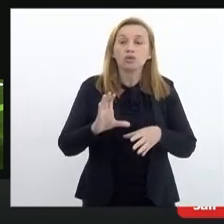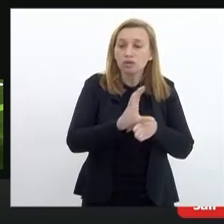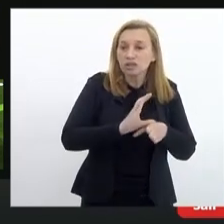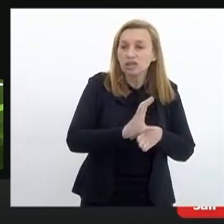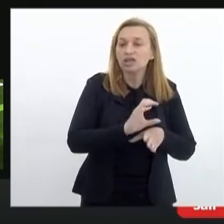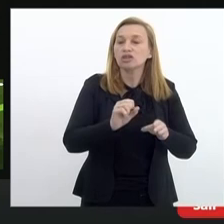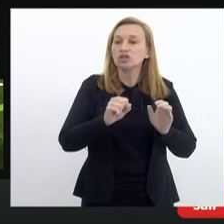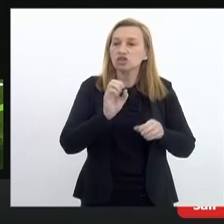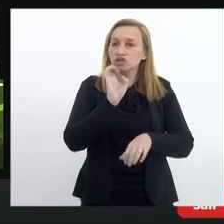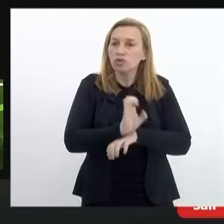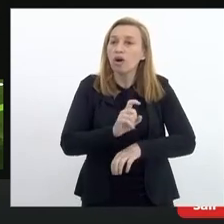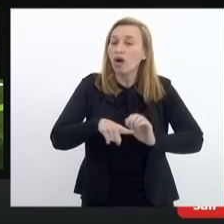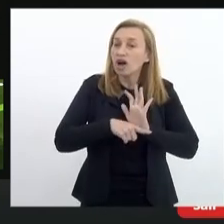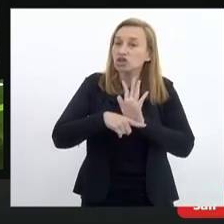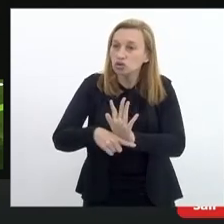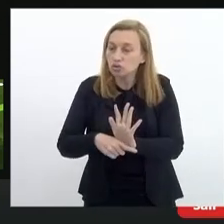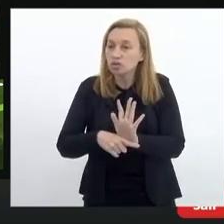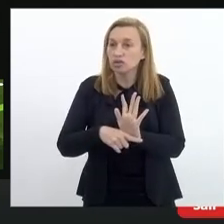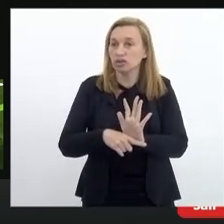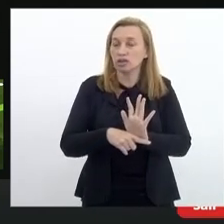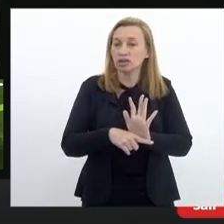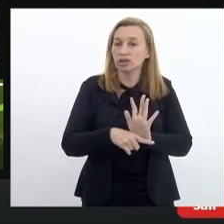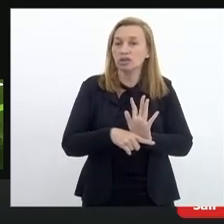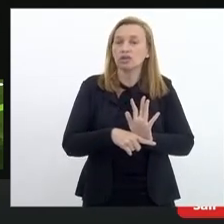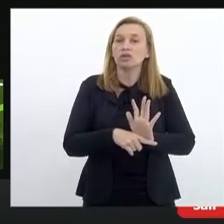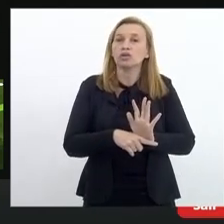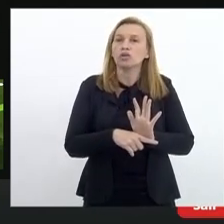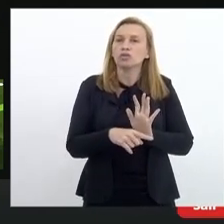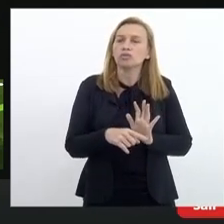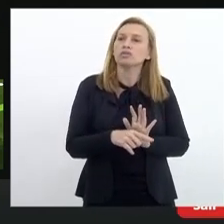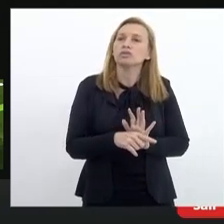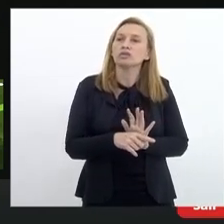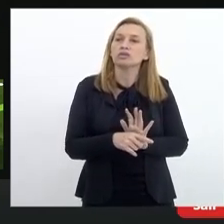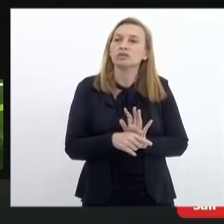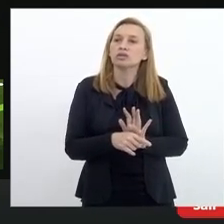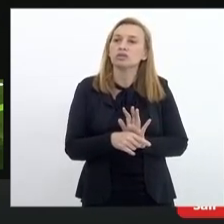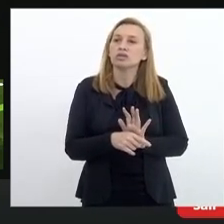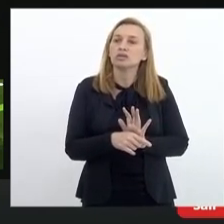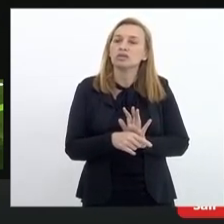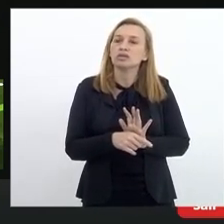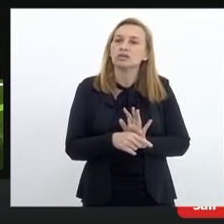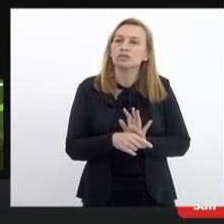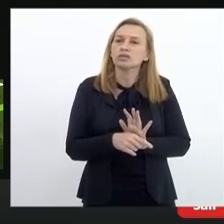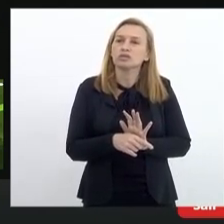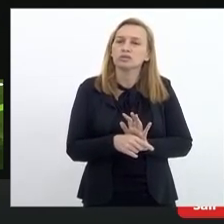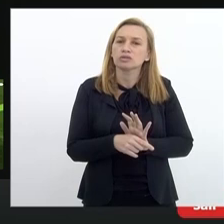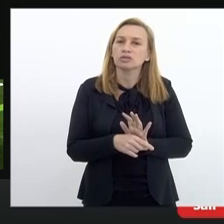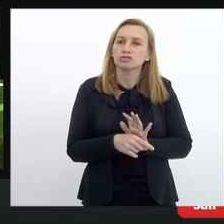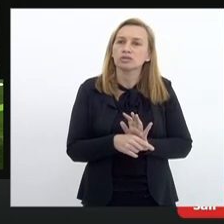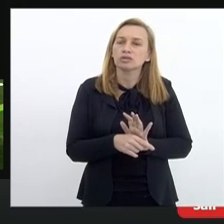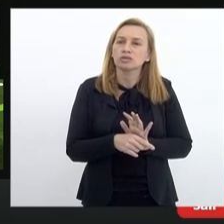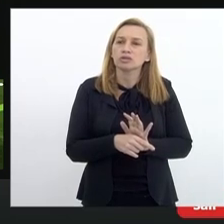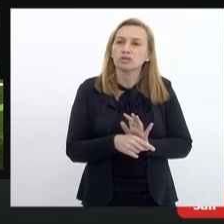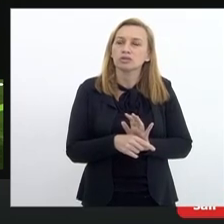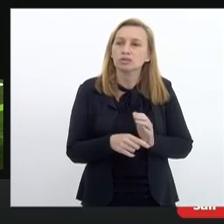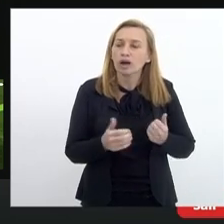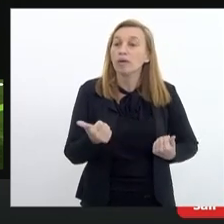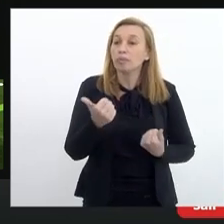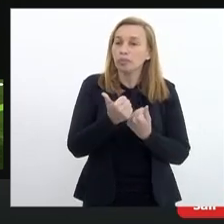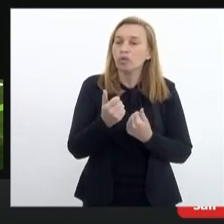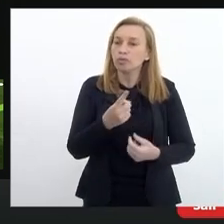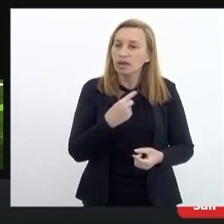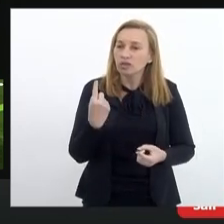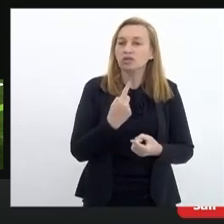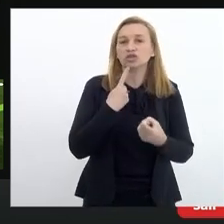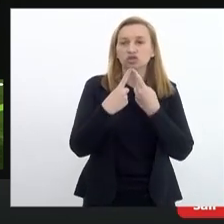ajude né e contribua aí com toda o seu a sua formação aí para fazer esse